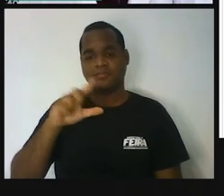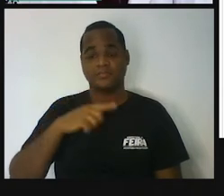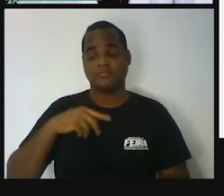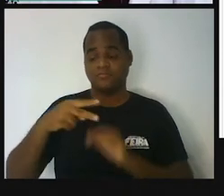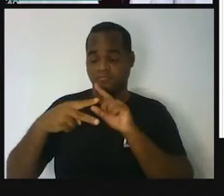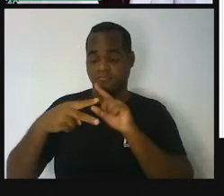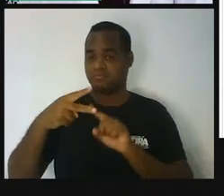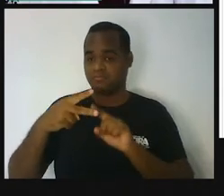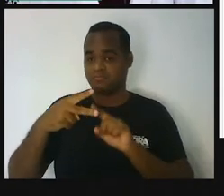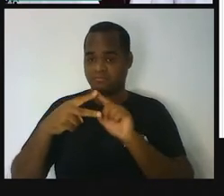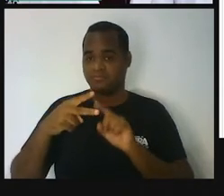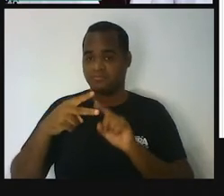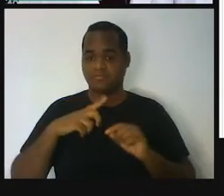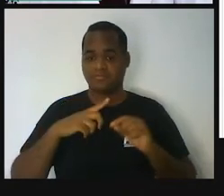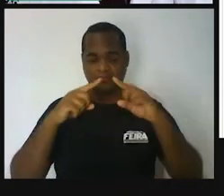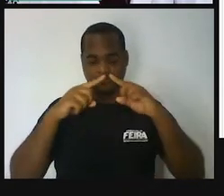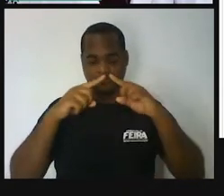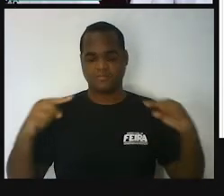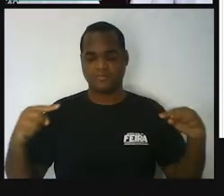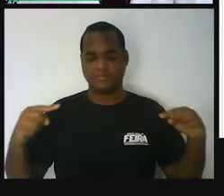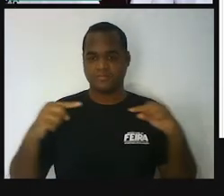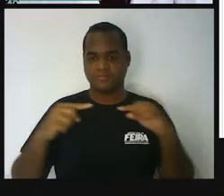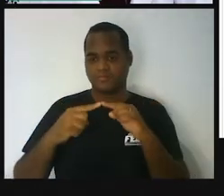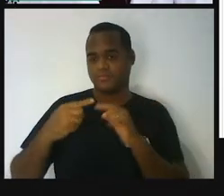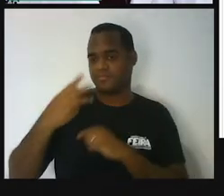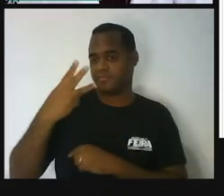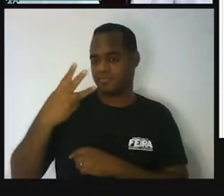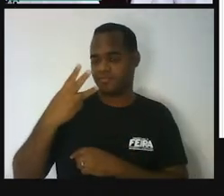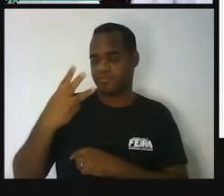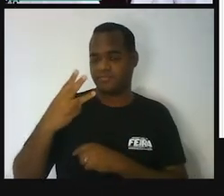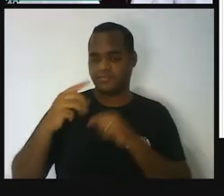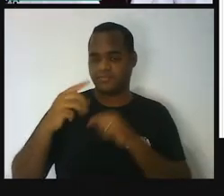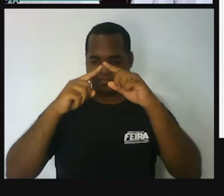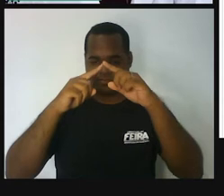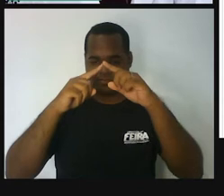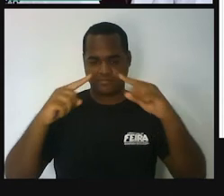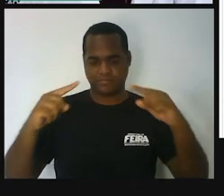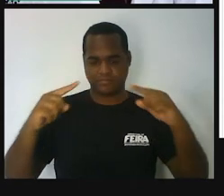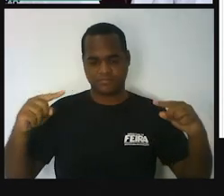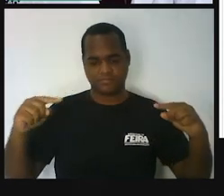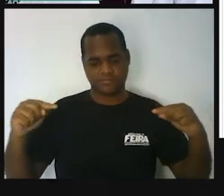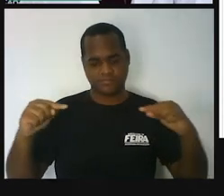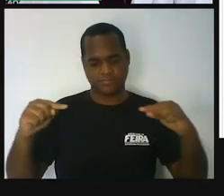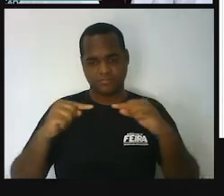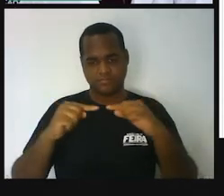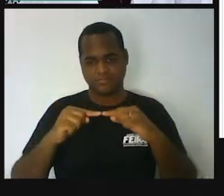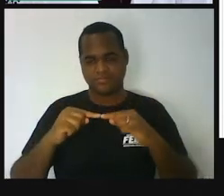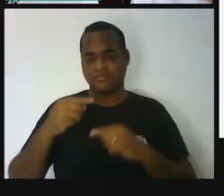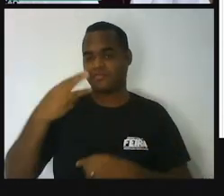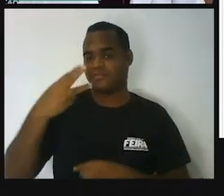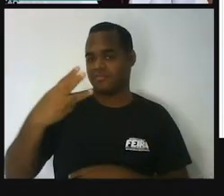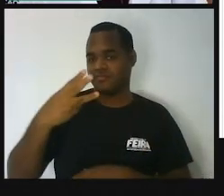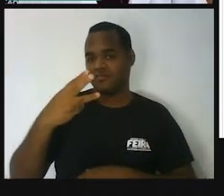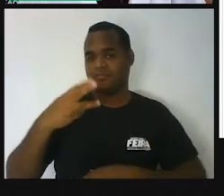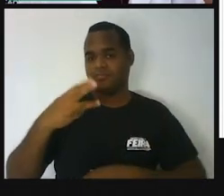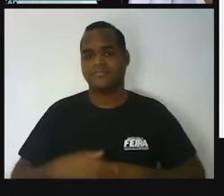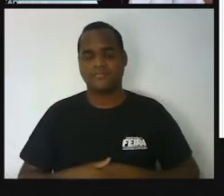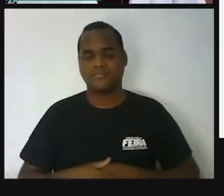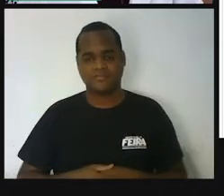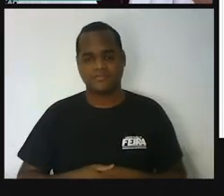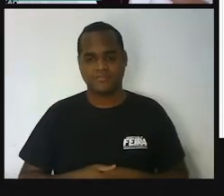E, ele tem três lados, né? Se a gente contar aqui, Do A até o E é um lado.